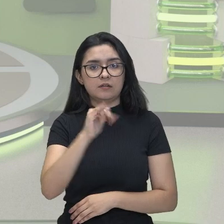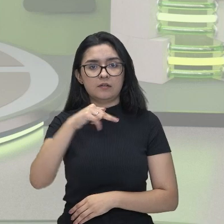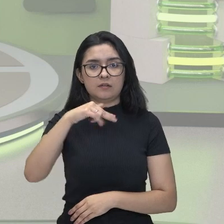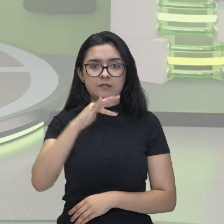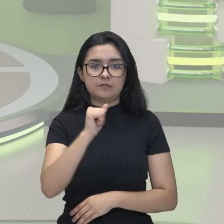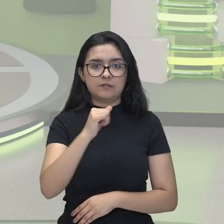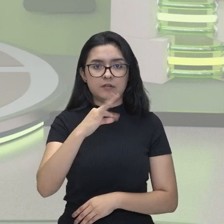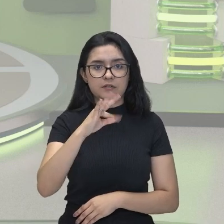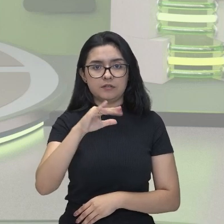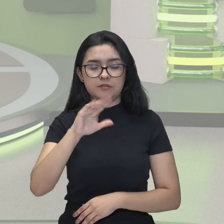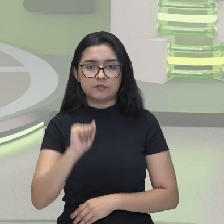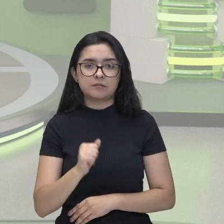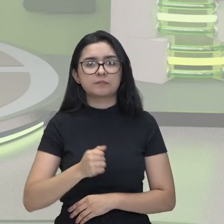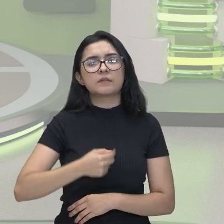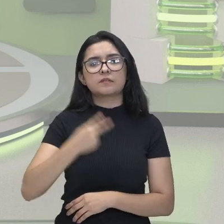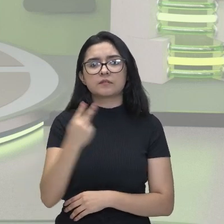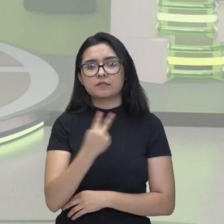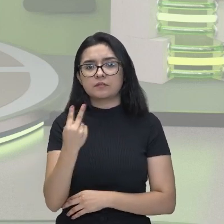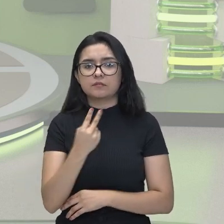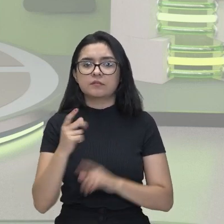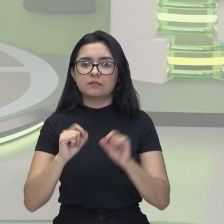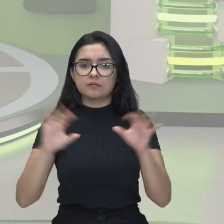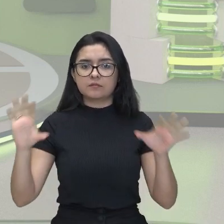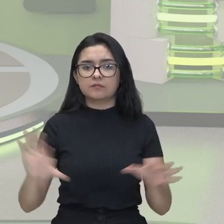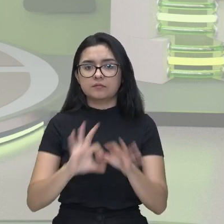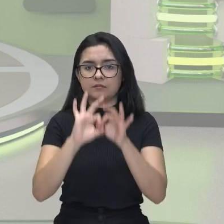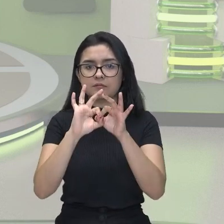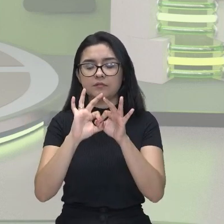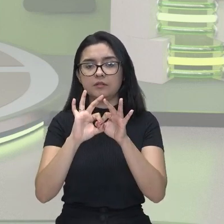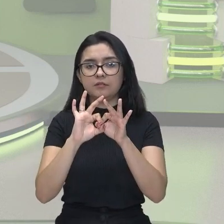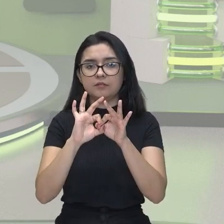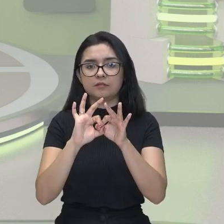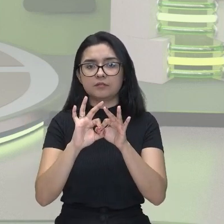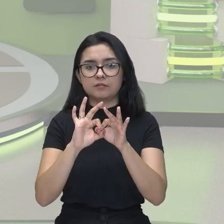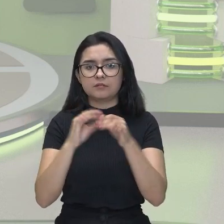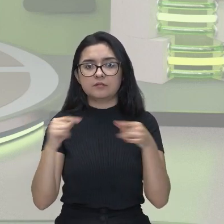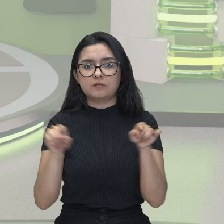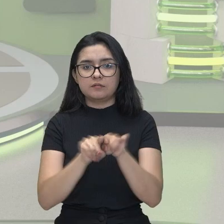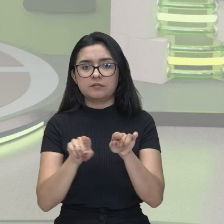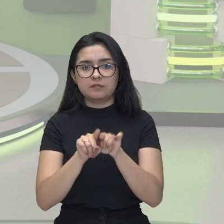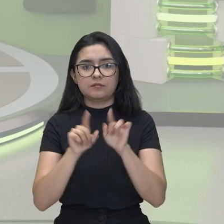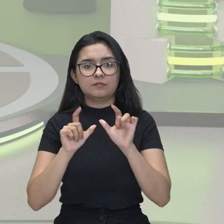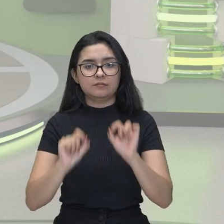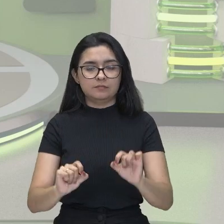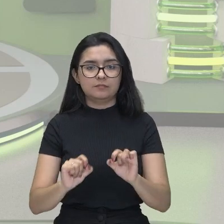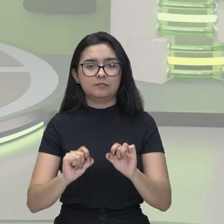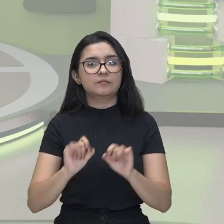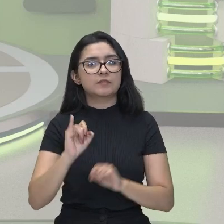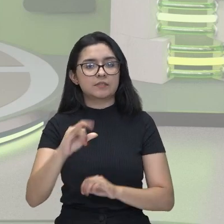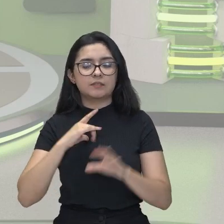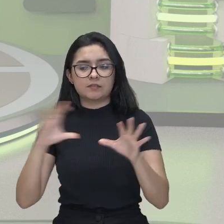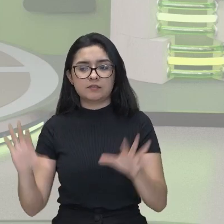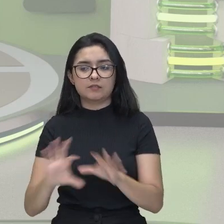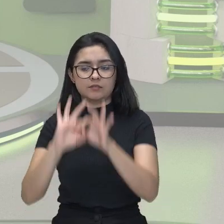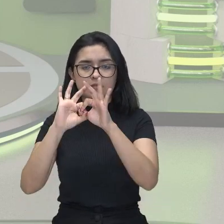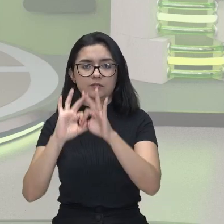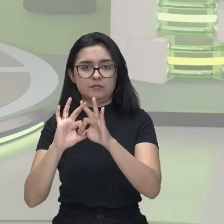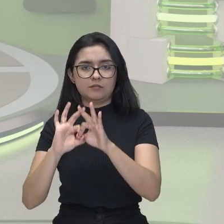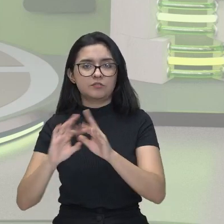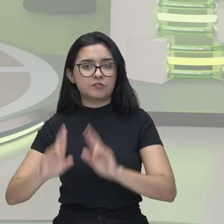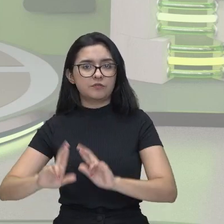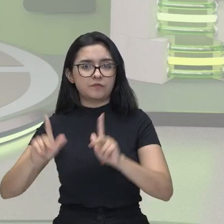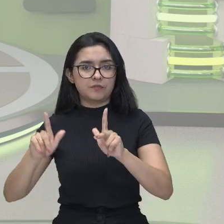Terceira, se os ligantes são diferentes, ligado aos carbonos. E também